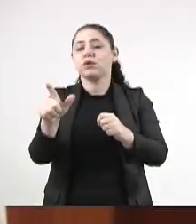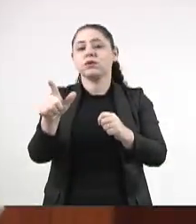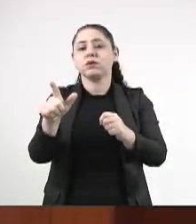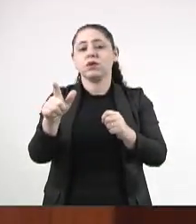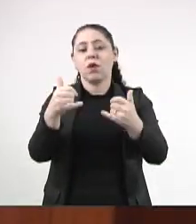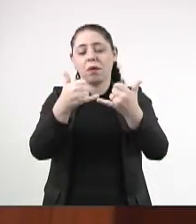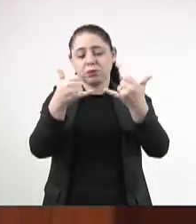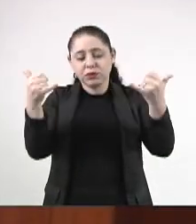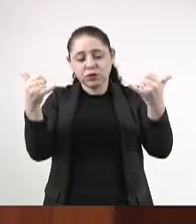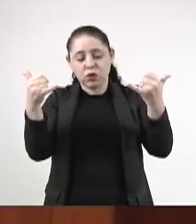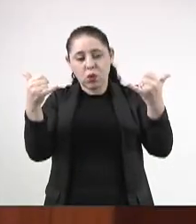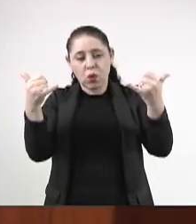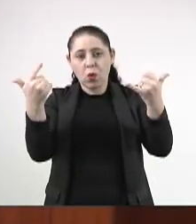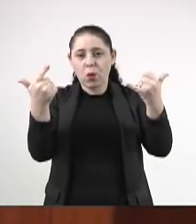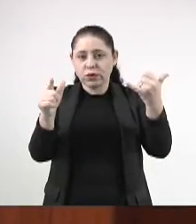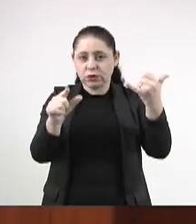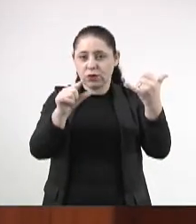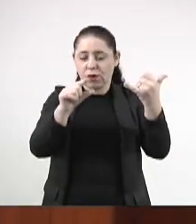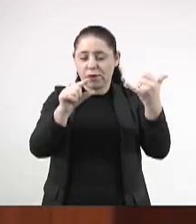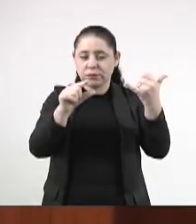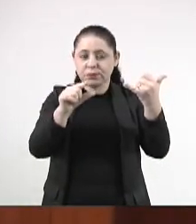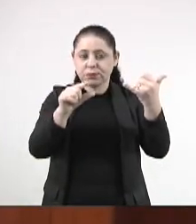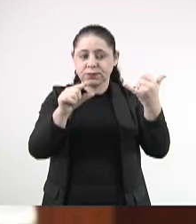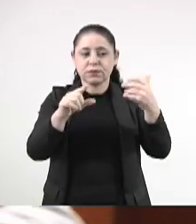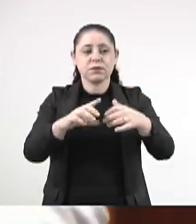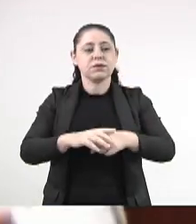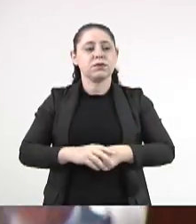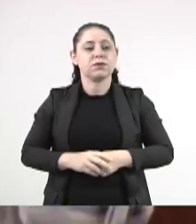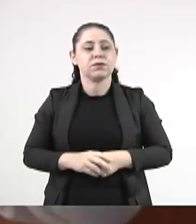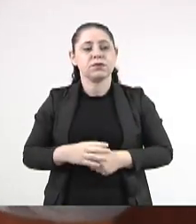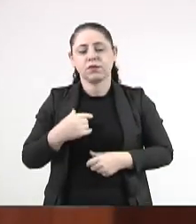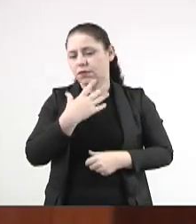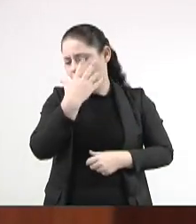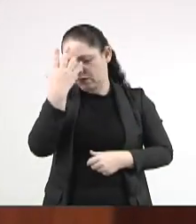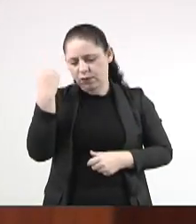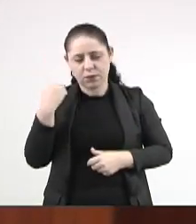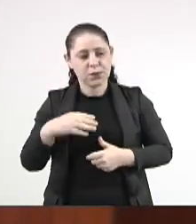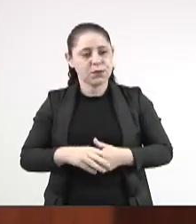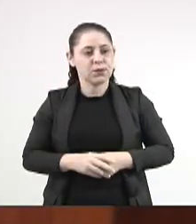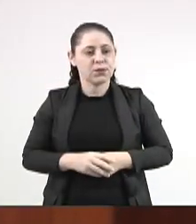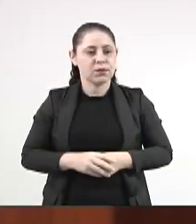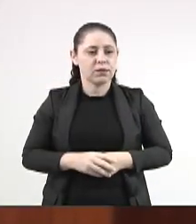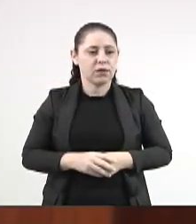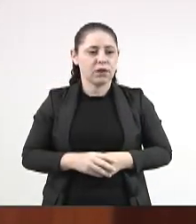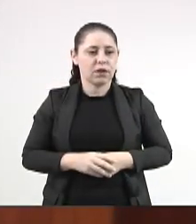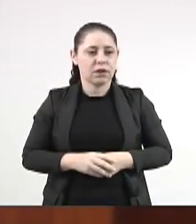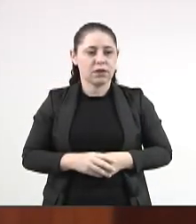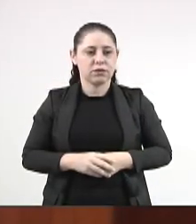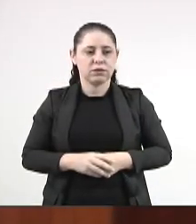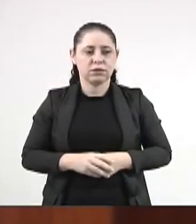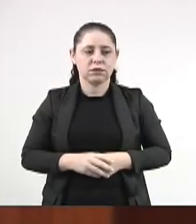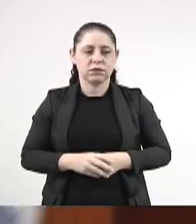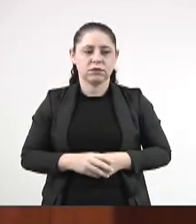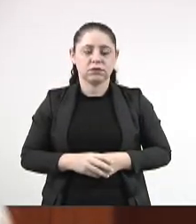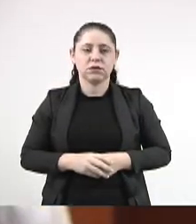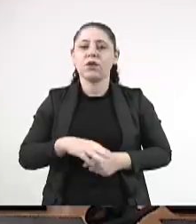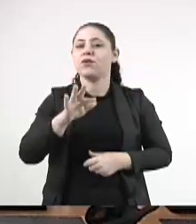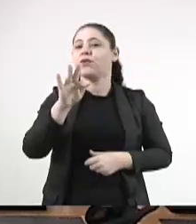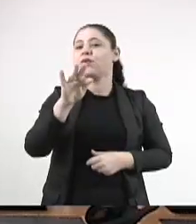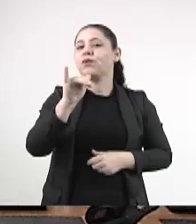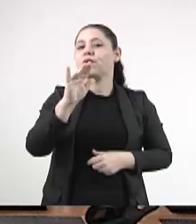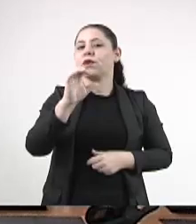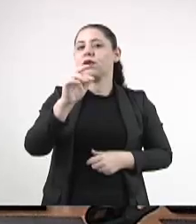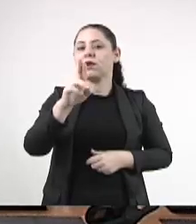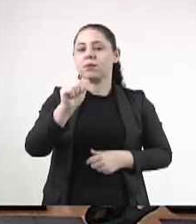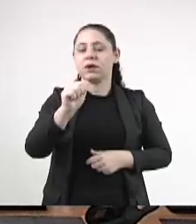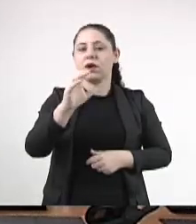outro tipo de equipamento. Eu esqueci o nome desse negócio, se alguém puder me ajudar. Como é chama isso aqui, Paulo? Vibra Óptica, isso.